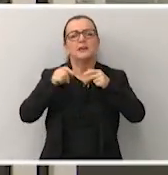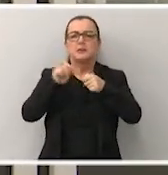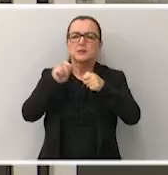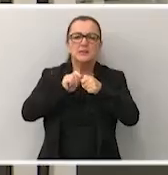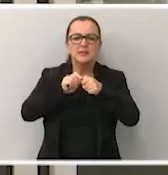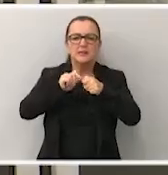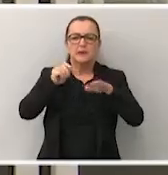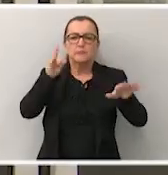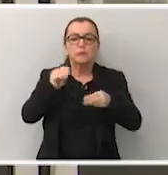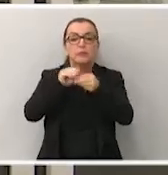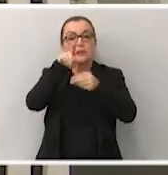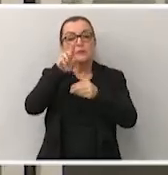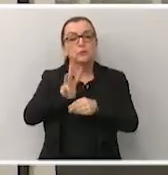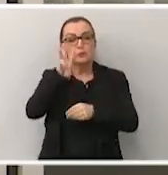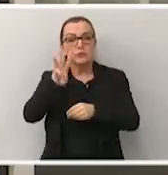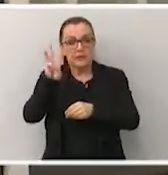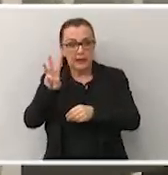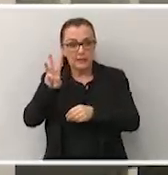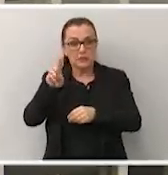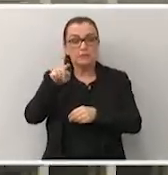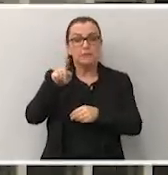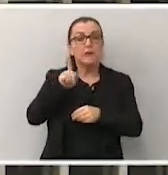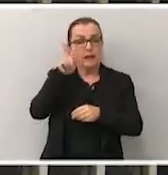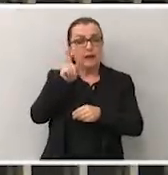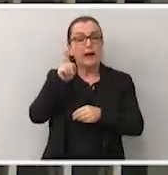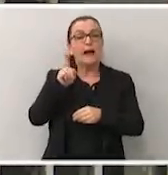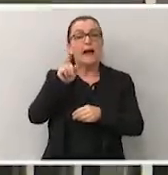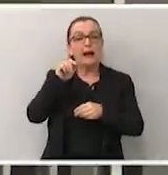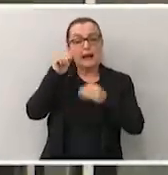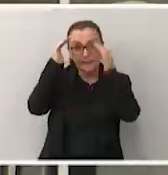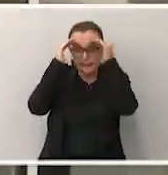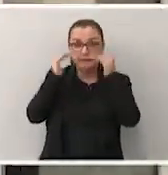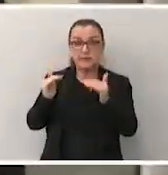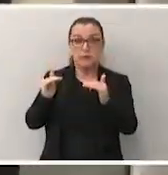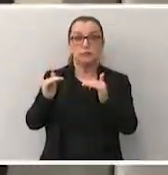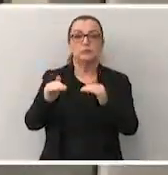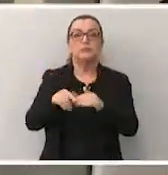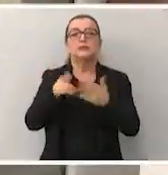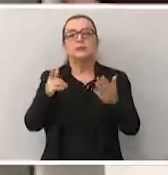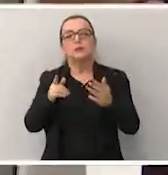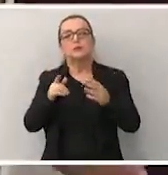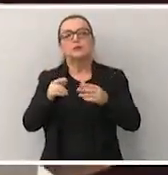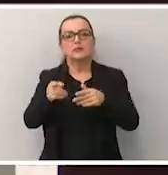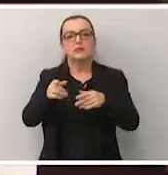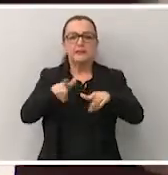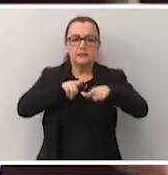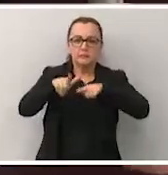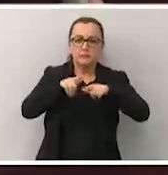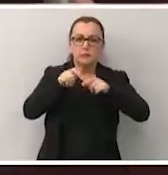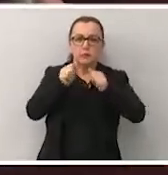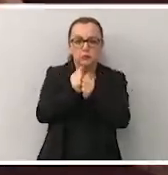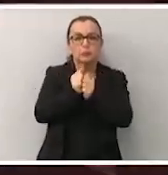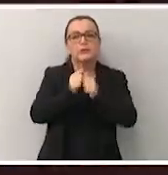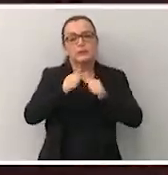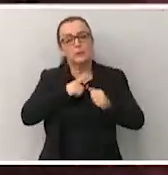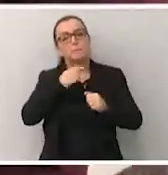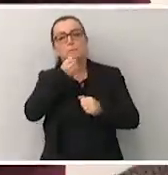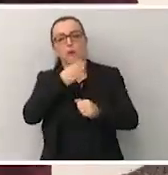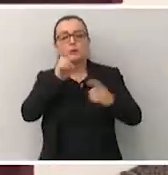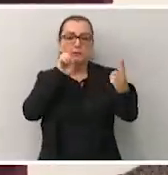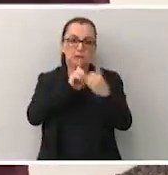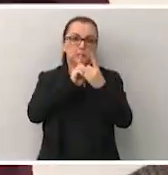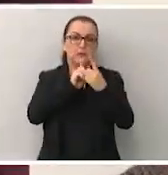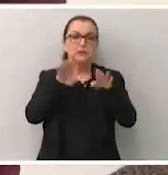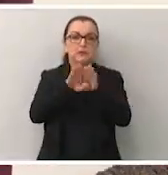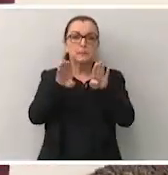você acessa o www.tre-sc.jus.br ou ainda